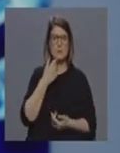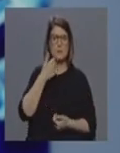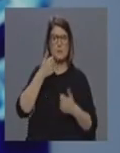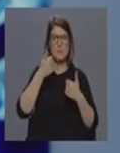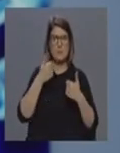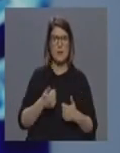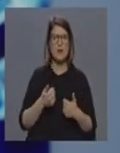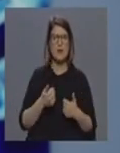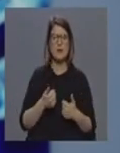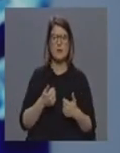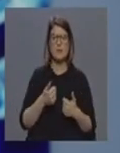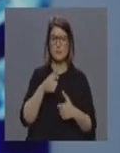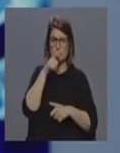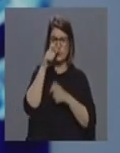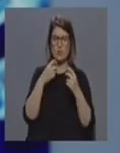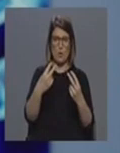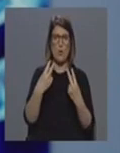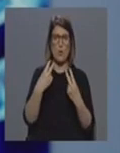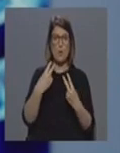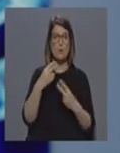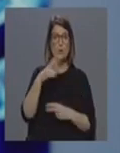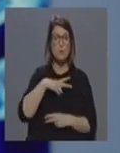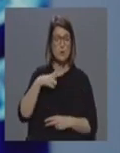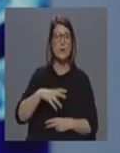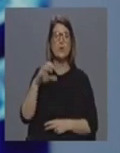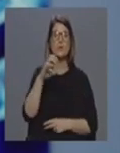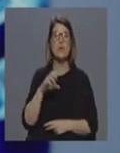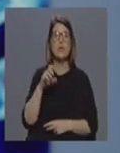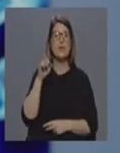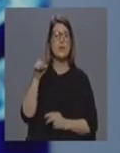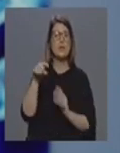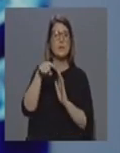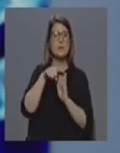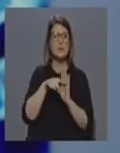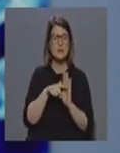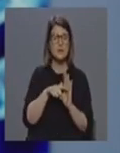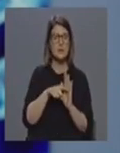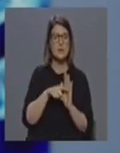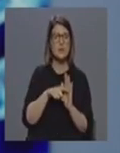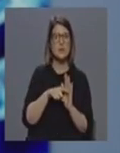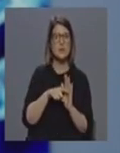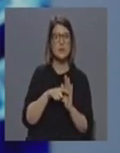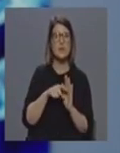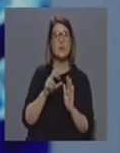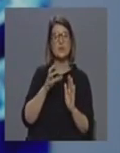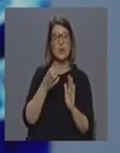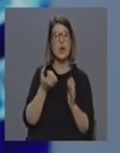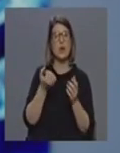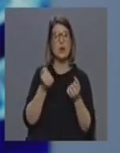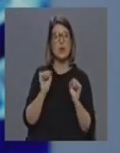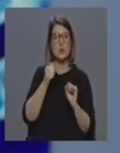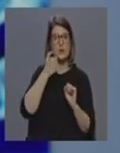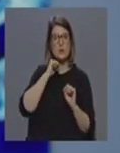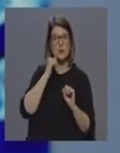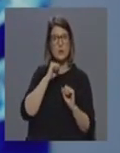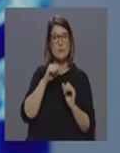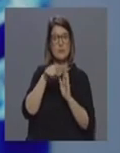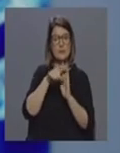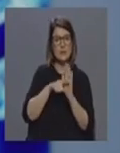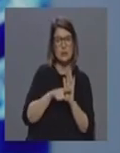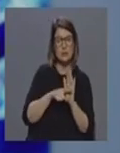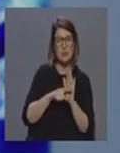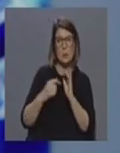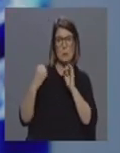nos estão a ouvir, de que Portugal Continental, neste momento, está a implementar medidas, e a região autónoma dos Açores está, de certa forma, a implementar algumas delas também em